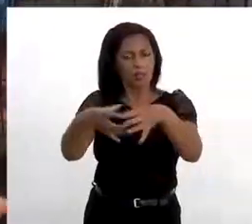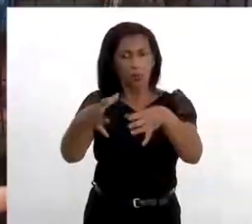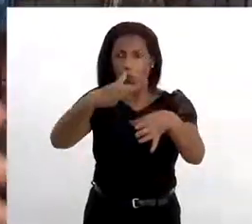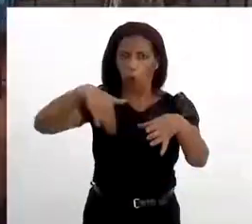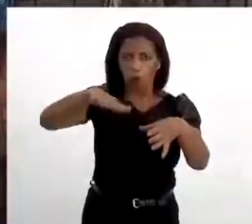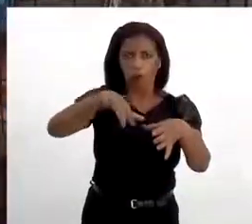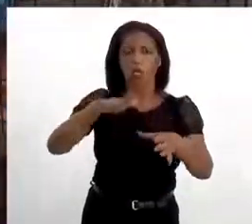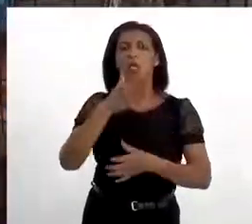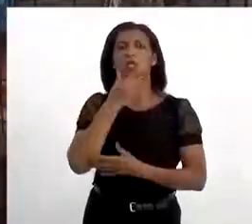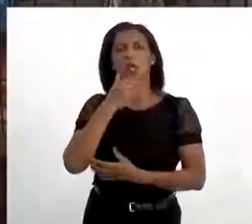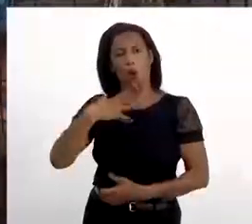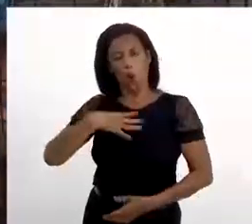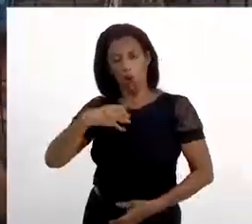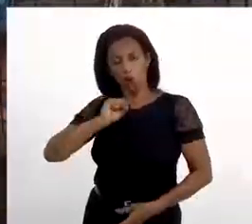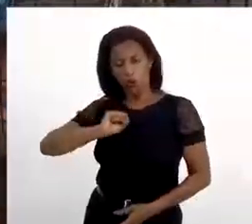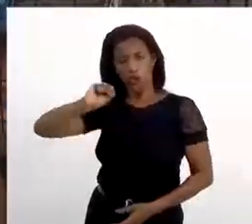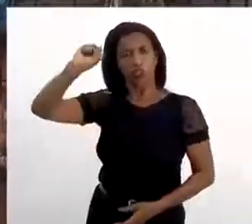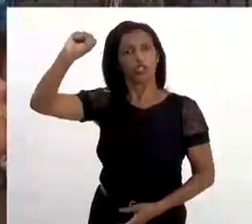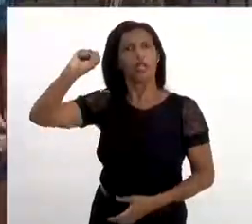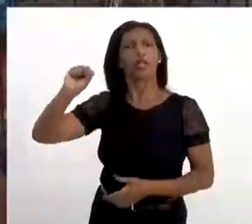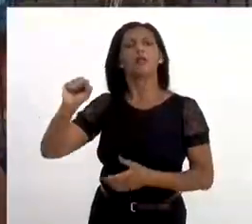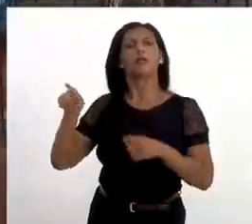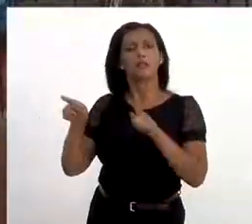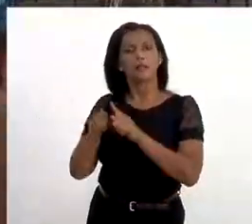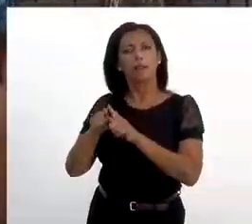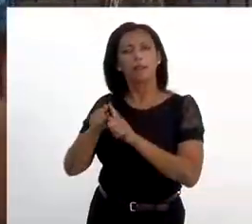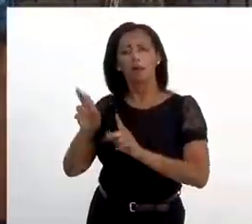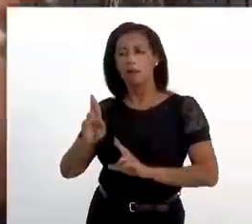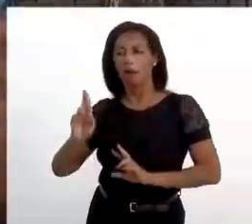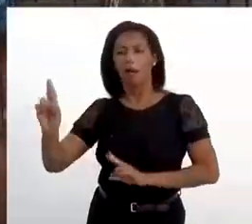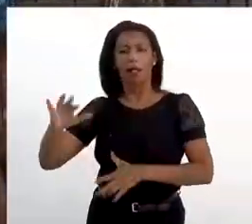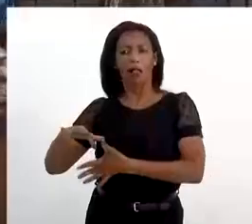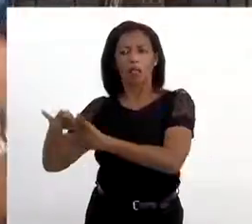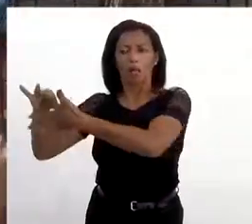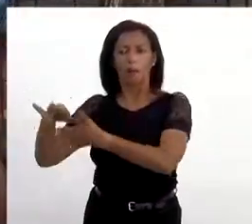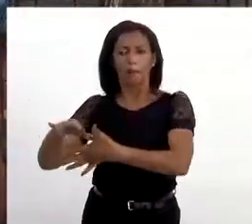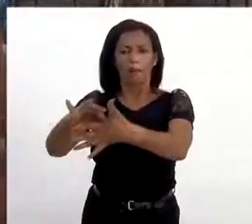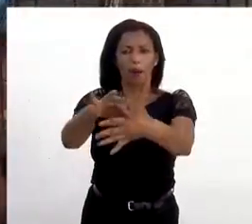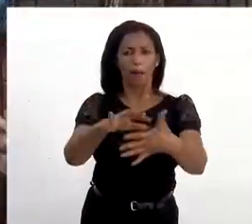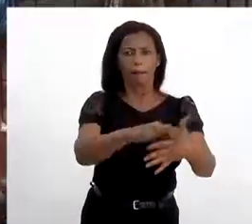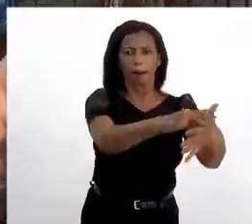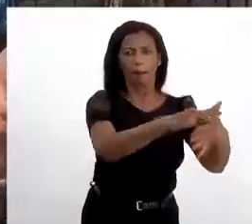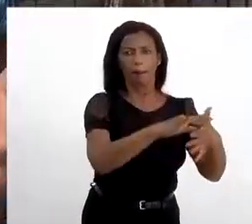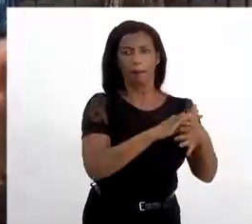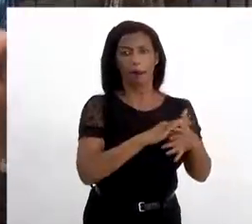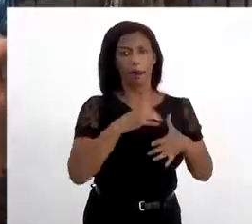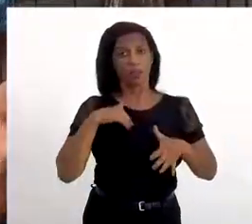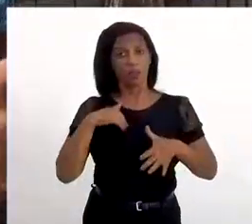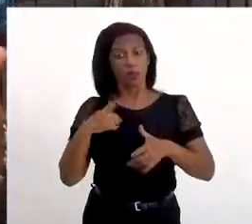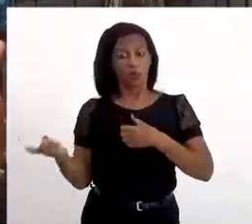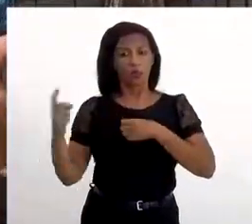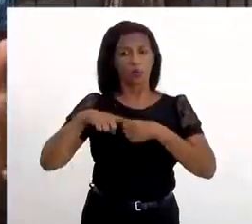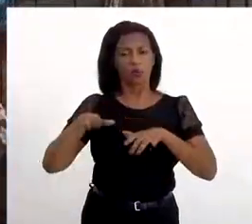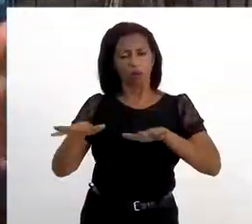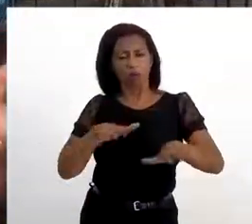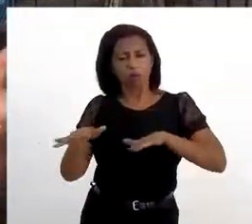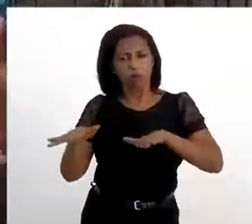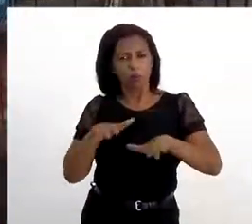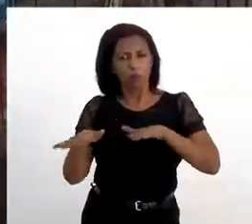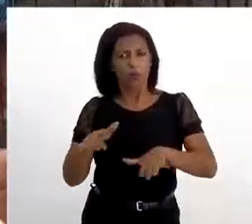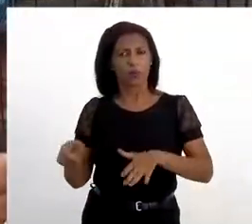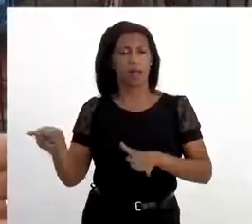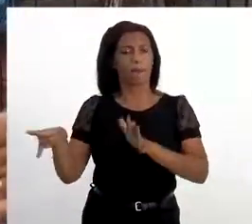coordenar. Eu tenho o homem de axé, que é coordenado pelo Flávio Costa. E eu estou tentando agora voltar a mobilizar a